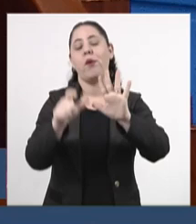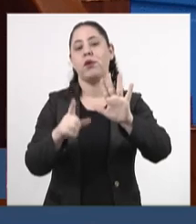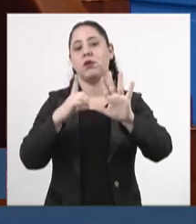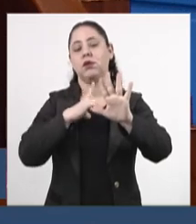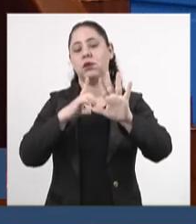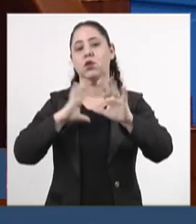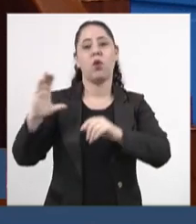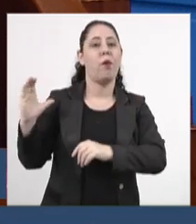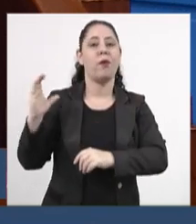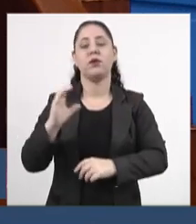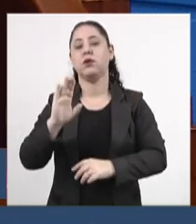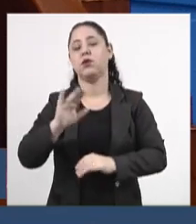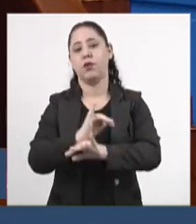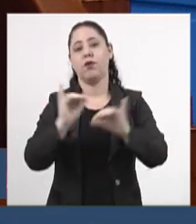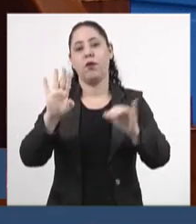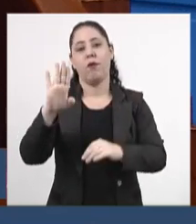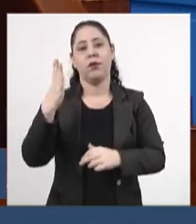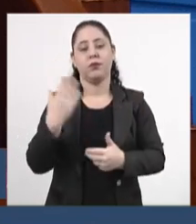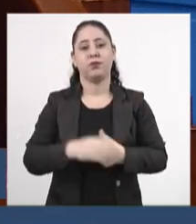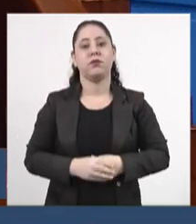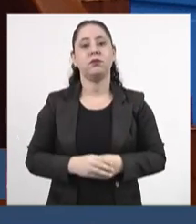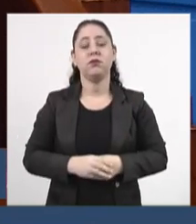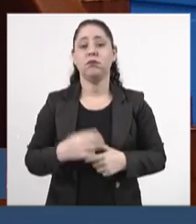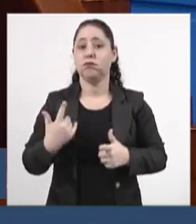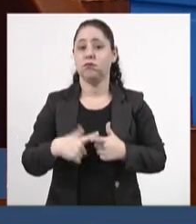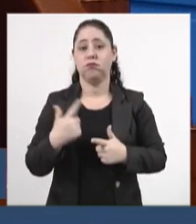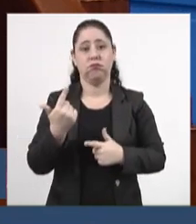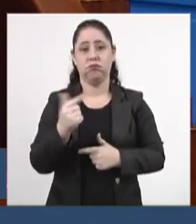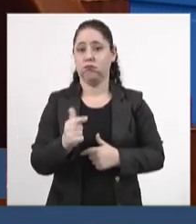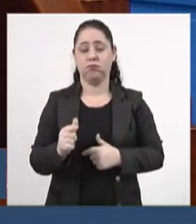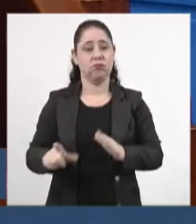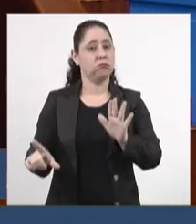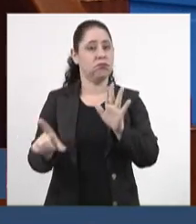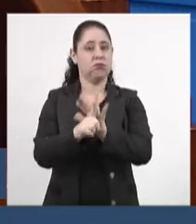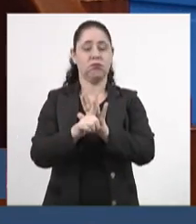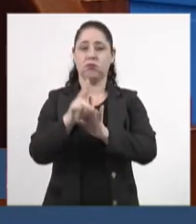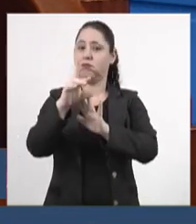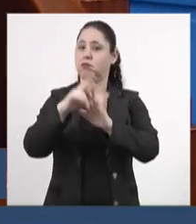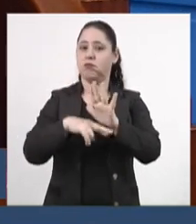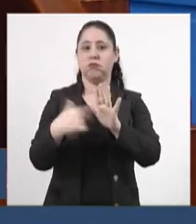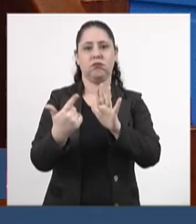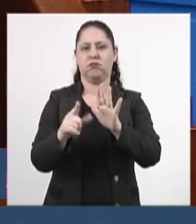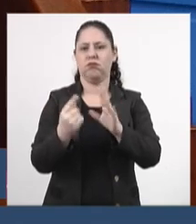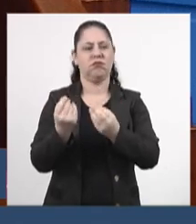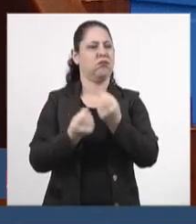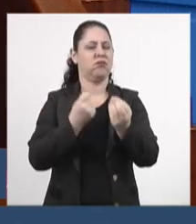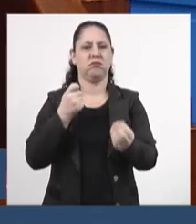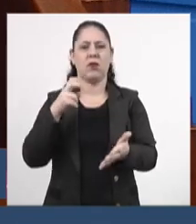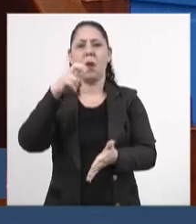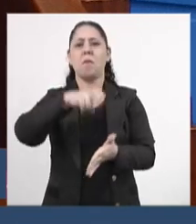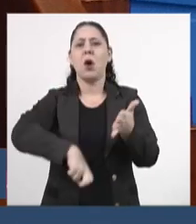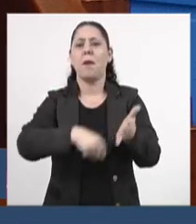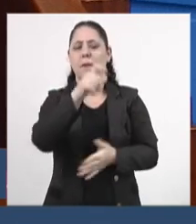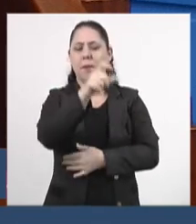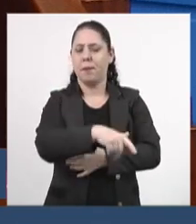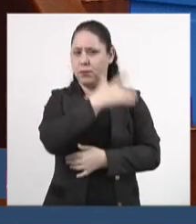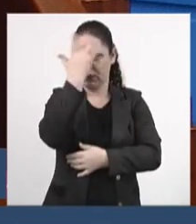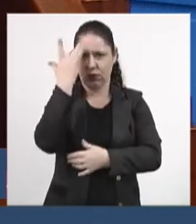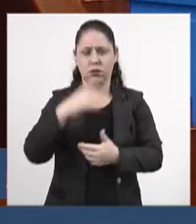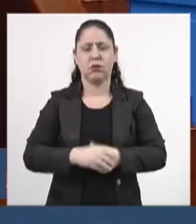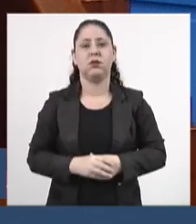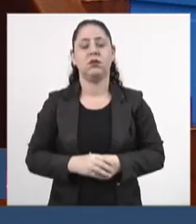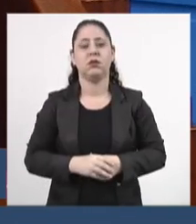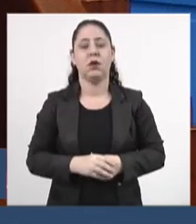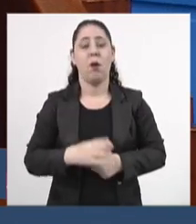está o crime de fake news. Porque, se não há lei, se não há regra, não tem como você punir alguém por fake news.